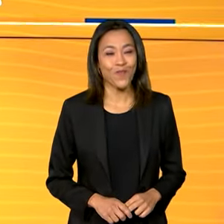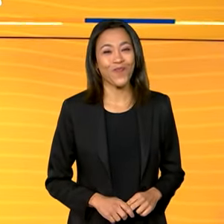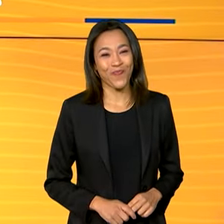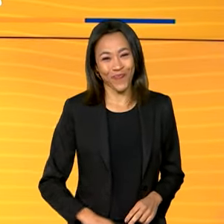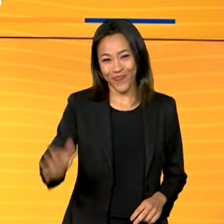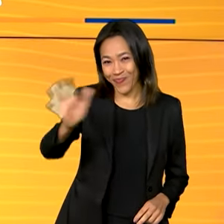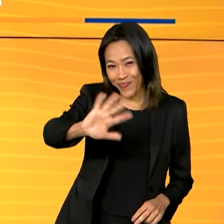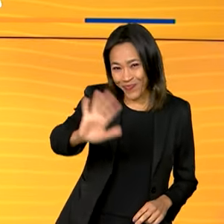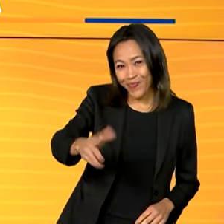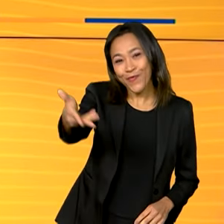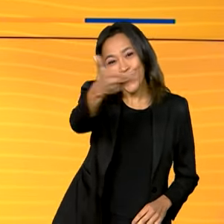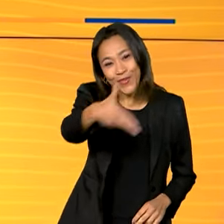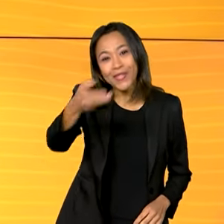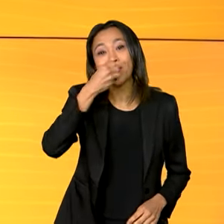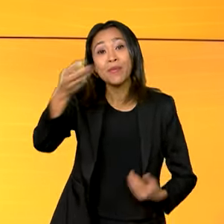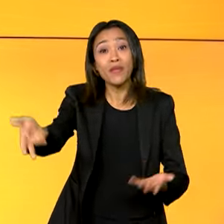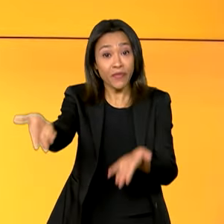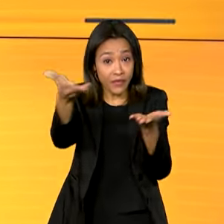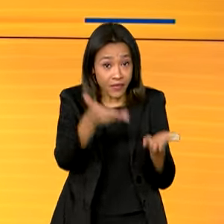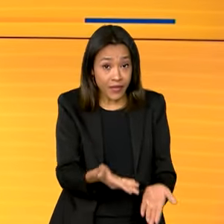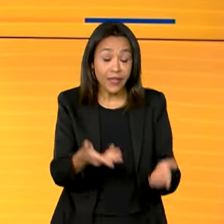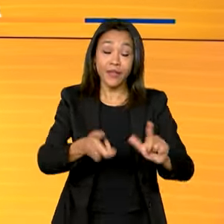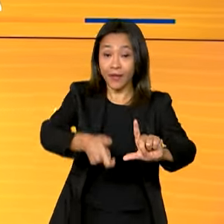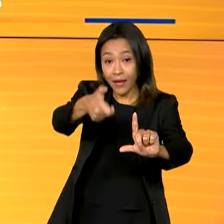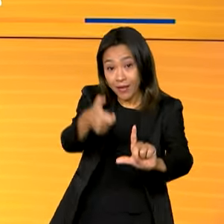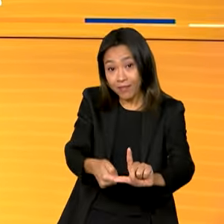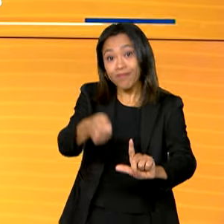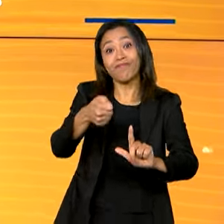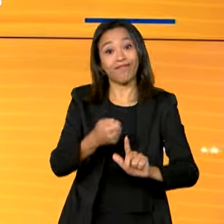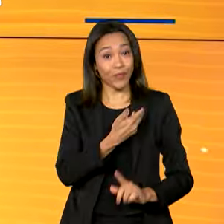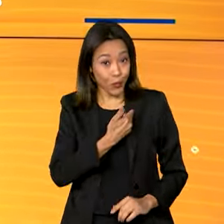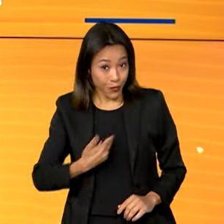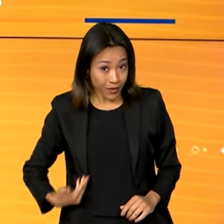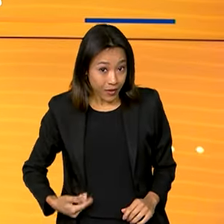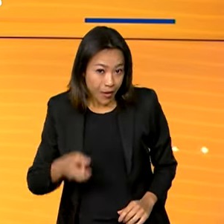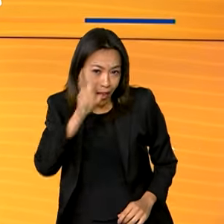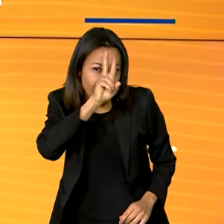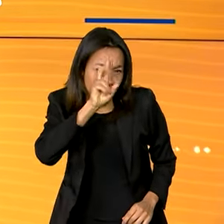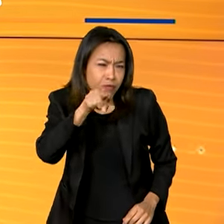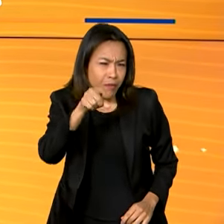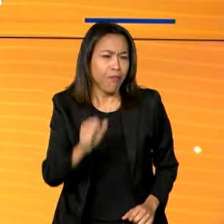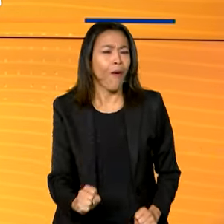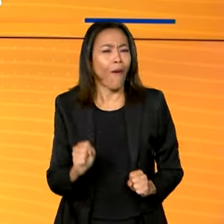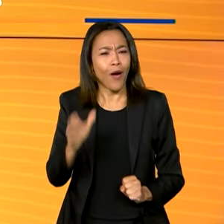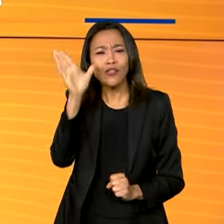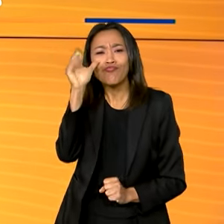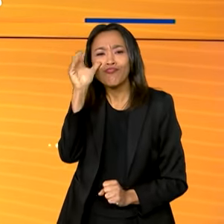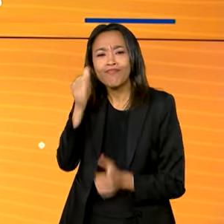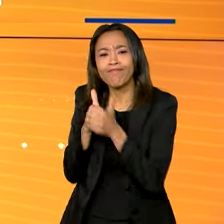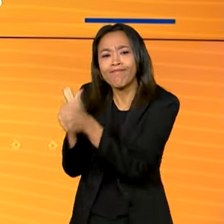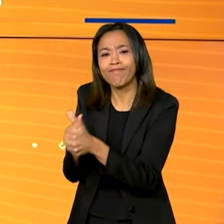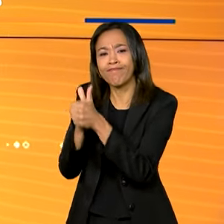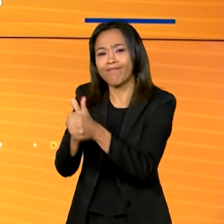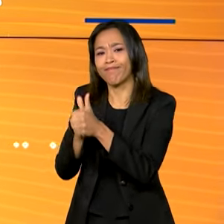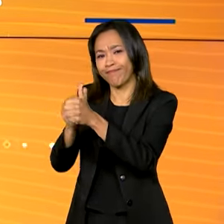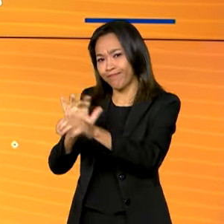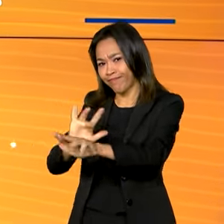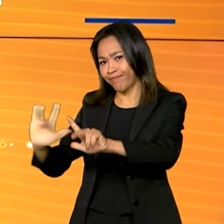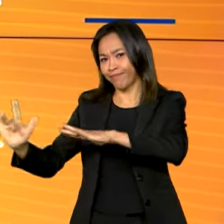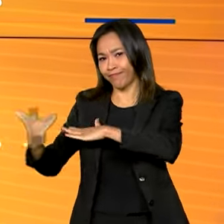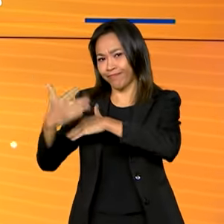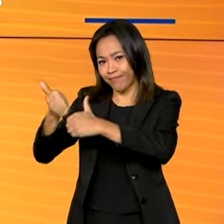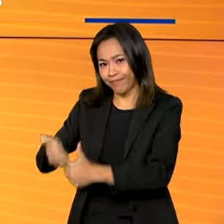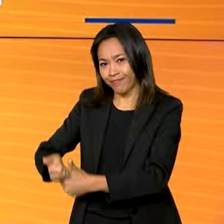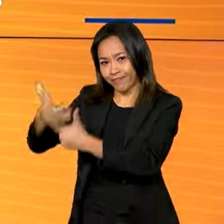Olá, seja muito bem-vindo ao canal GOV. Lembrando que você pode nos acompanhar também ao vivo pelas redes sociais